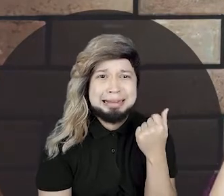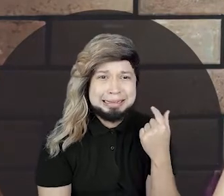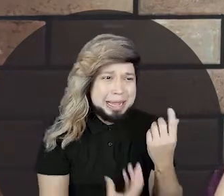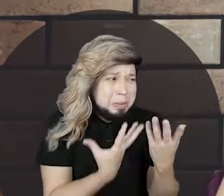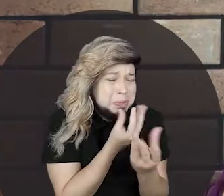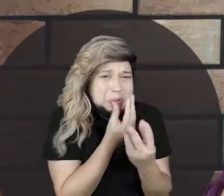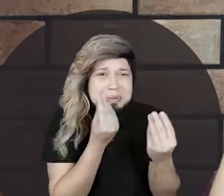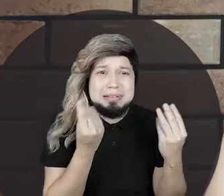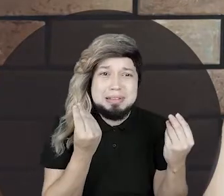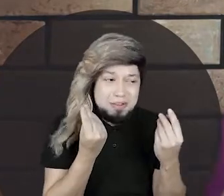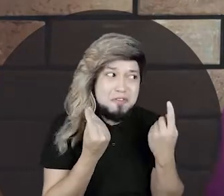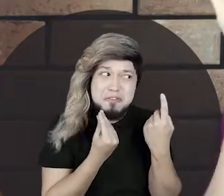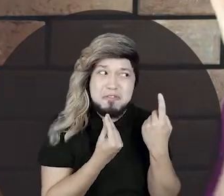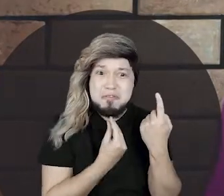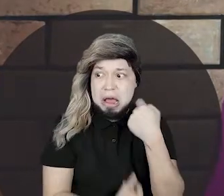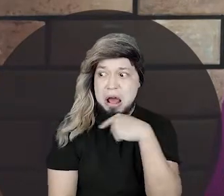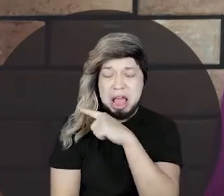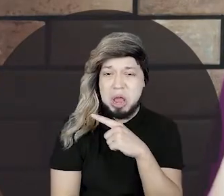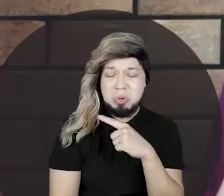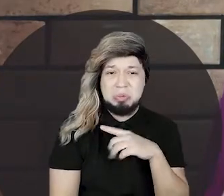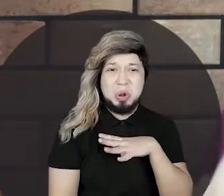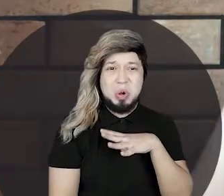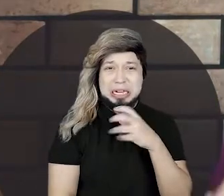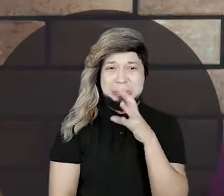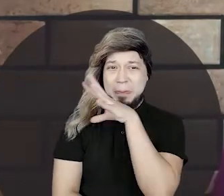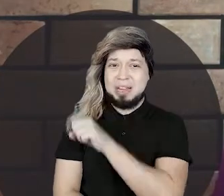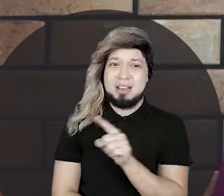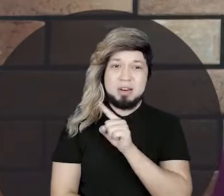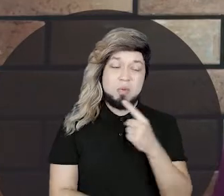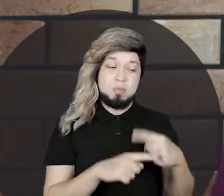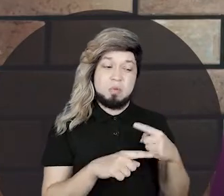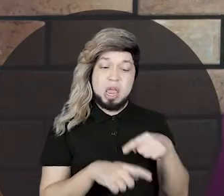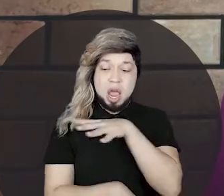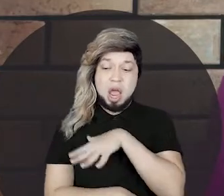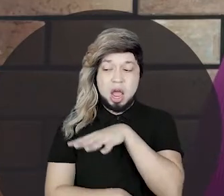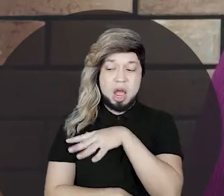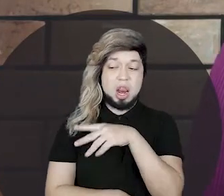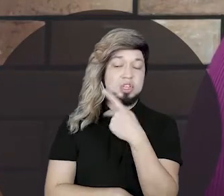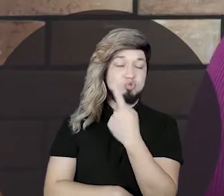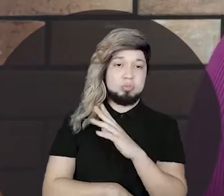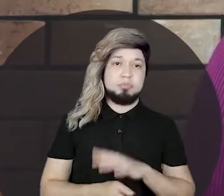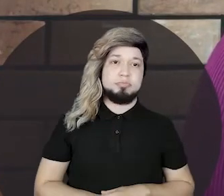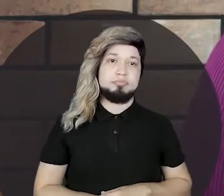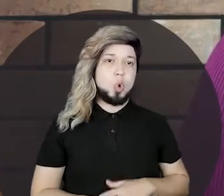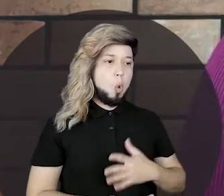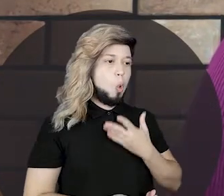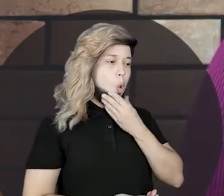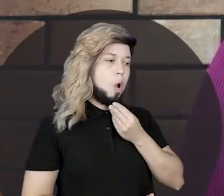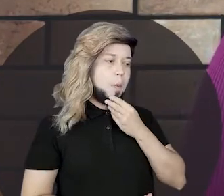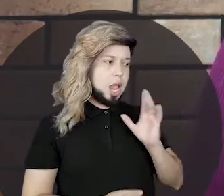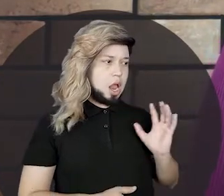Mas é muito dinheiro, compadre, vai lá. Eu não tive coragem nem de pegar, porque o terreno é assim. O compadre rico